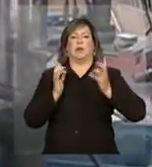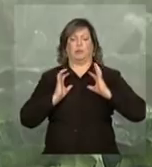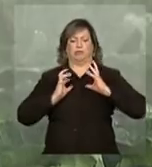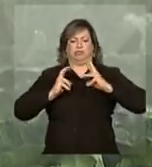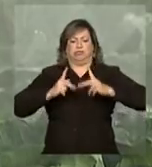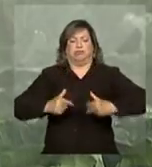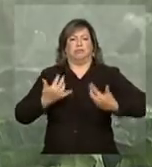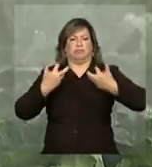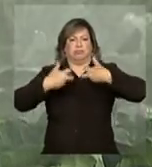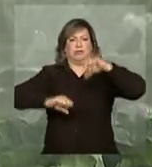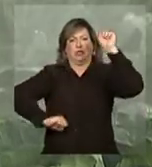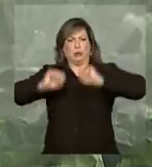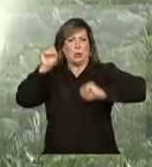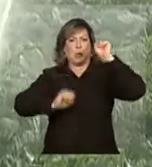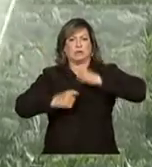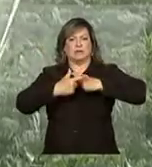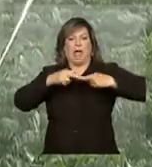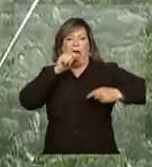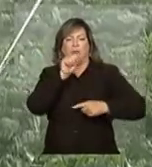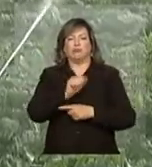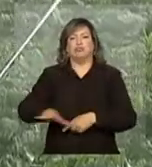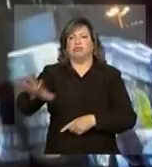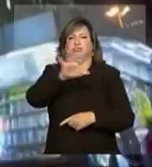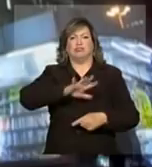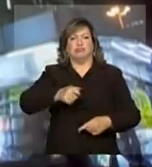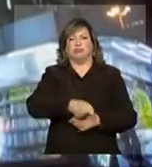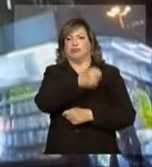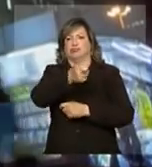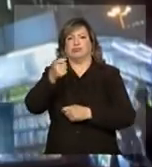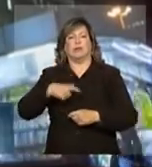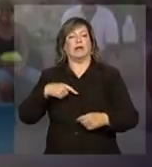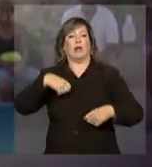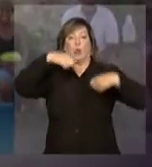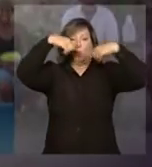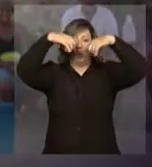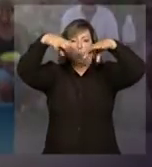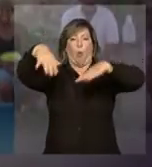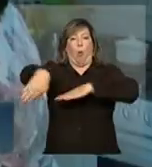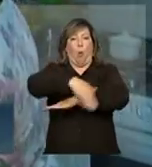indústrias, os mecanismos de irrigação na agricultura. O